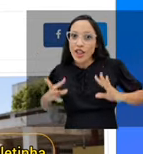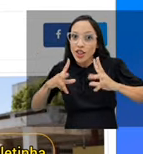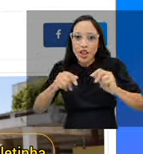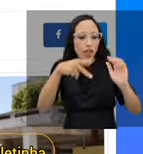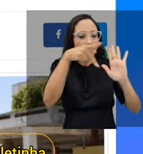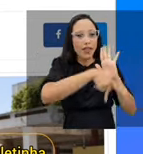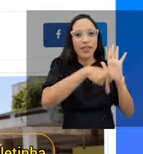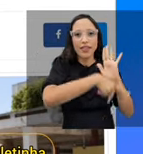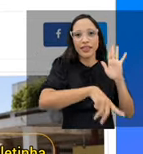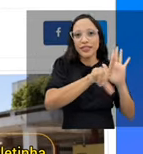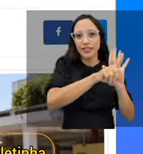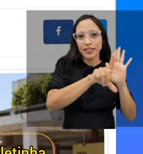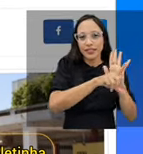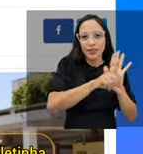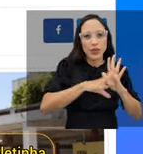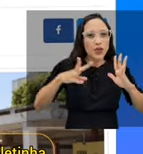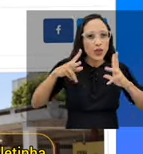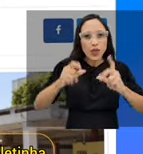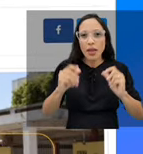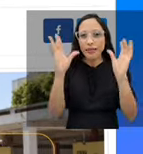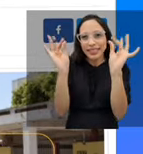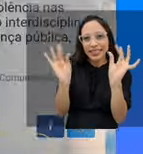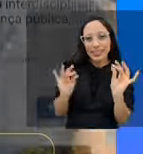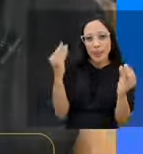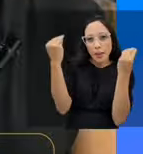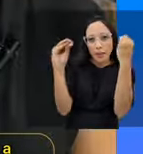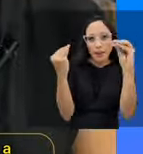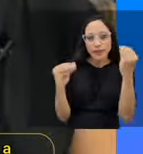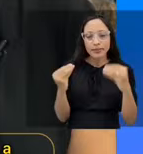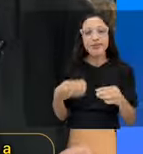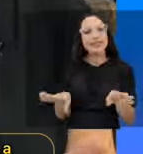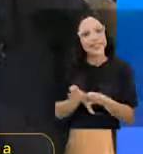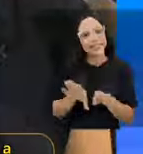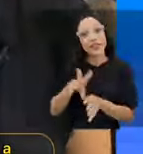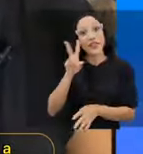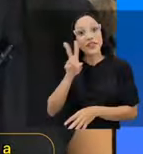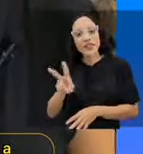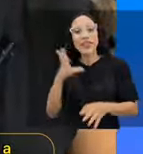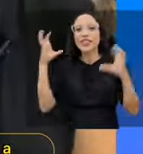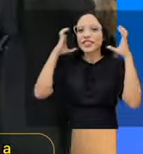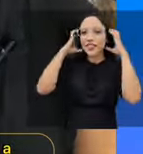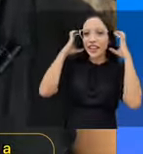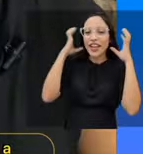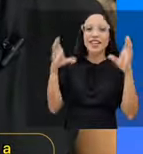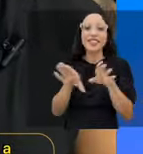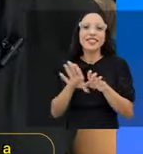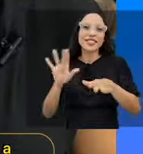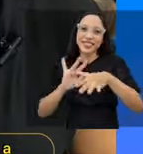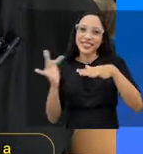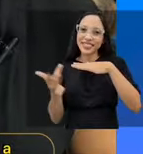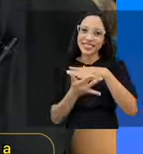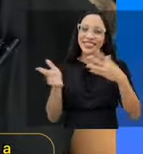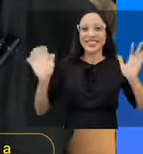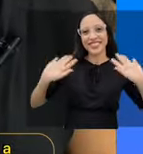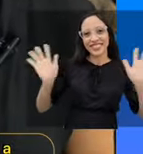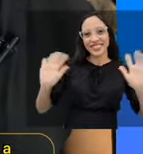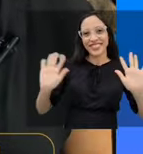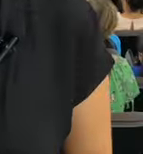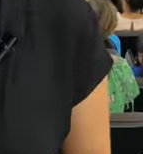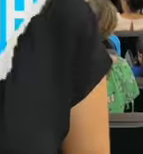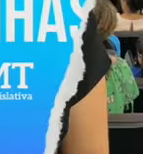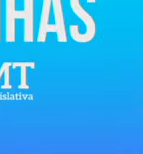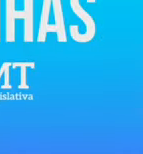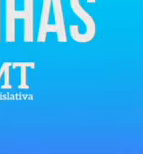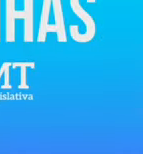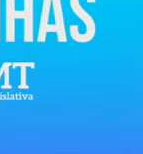apanhados os projetos de lei que tramitam no Parlamento. Aproveite e acompanhe a gente na rádio e nas redes sociais também. Até a